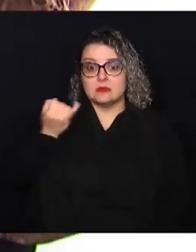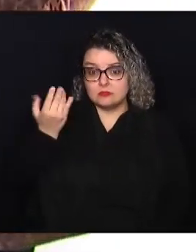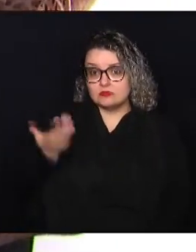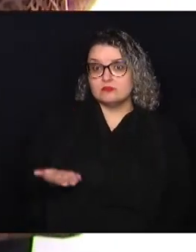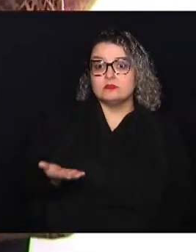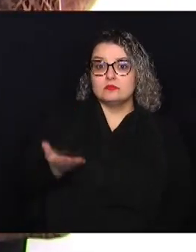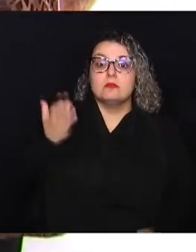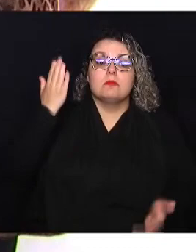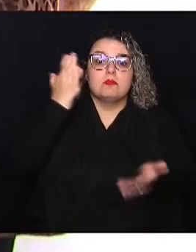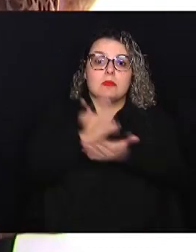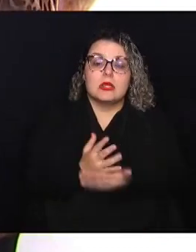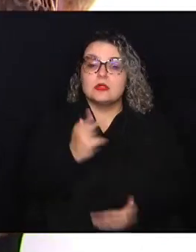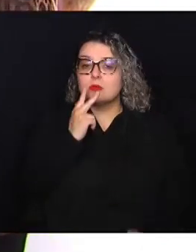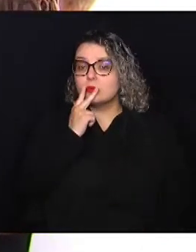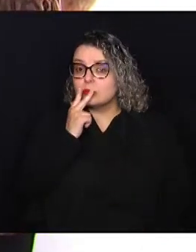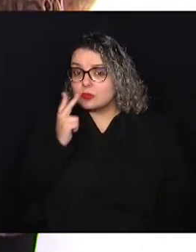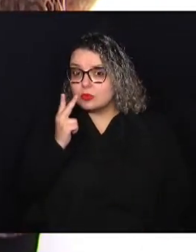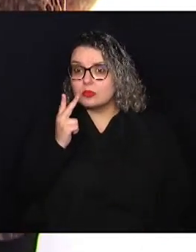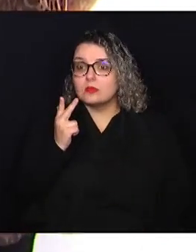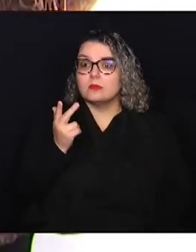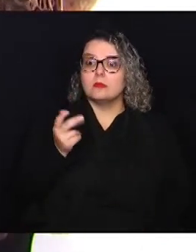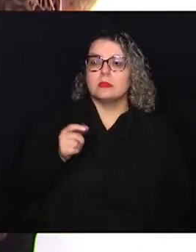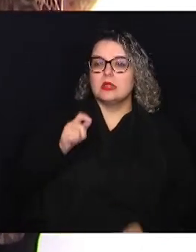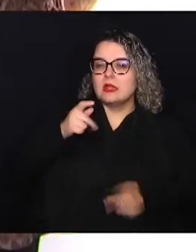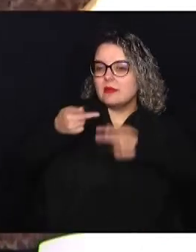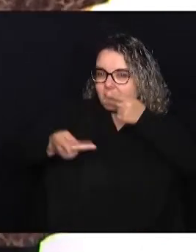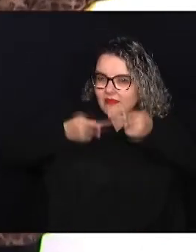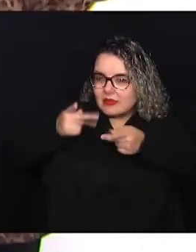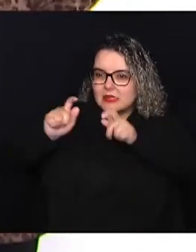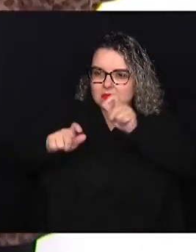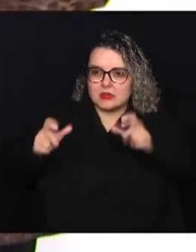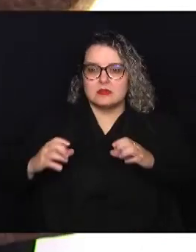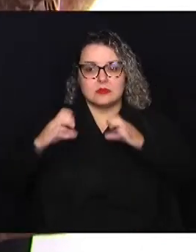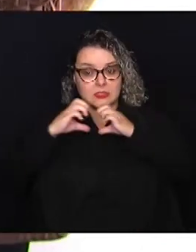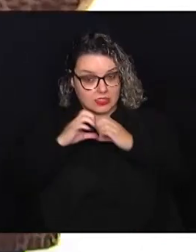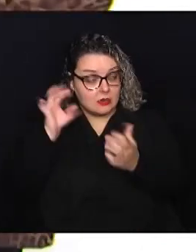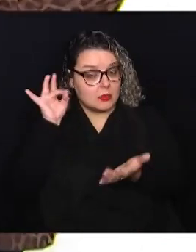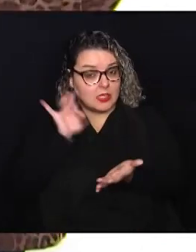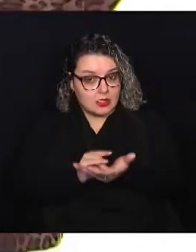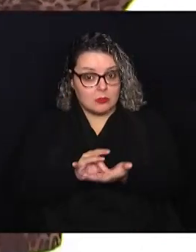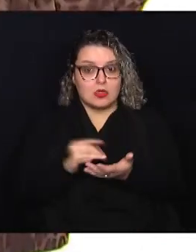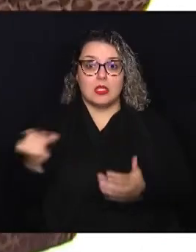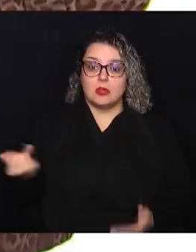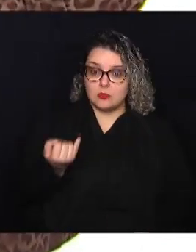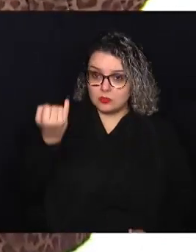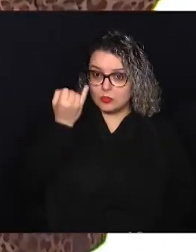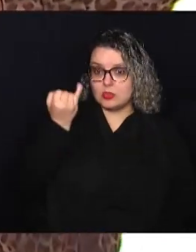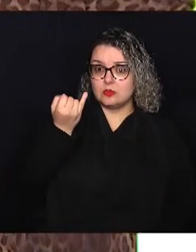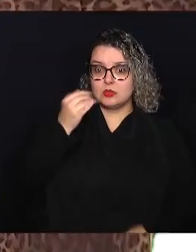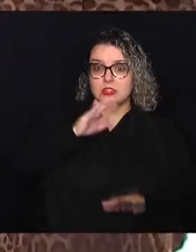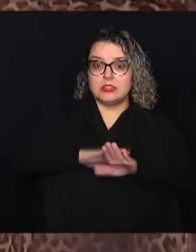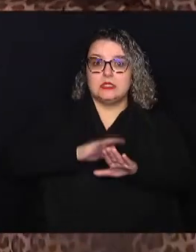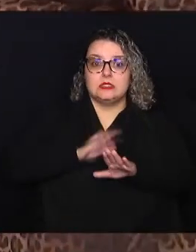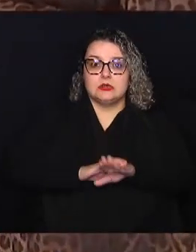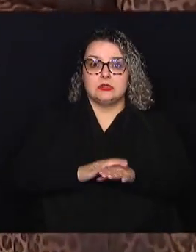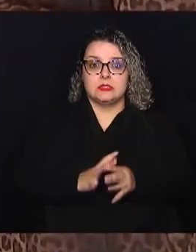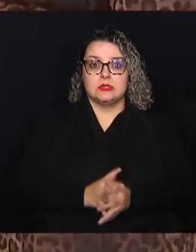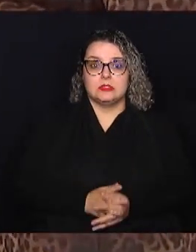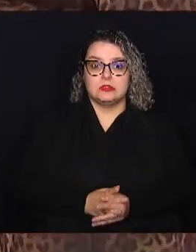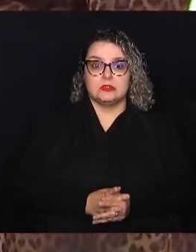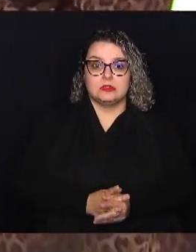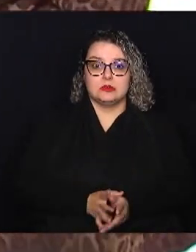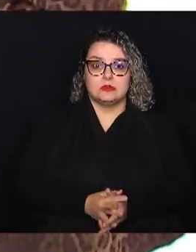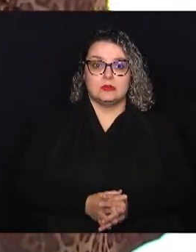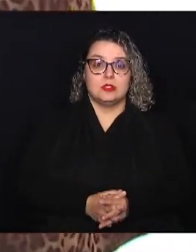parar de fumar, Para você convencer as pessoas que você ama realmente a importância desse ato. Como tem